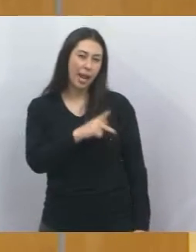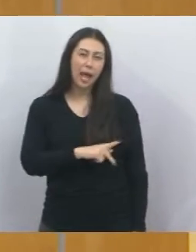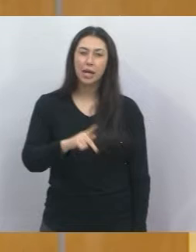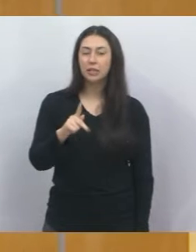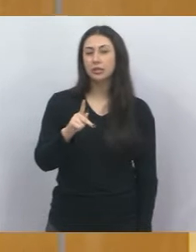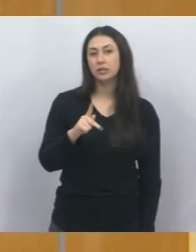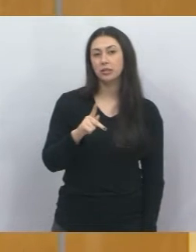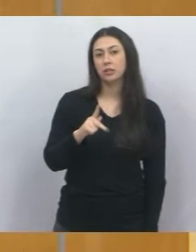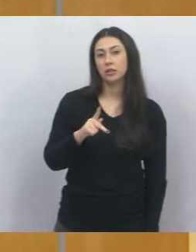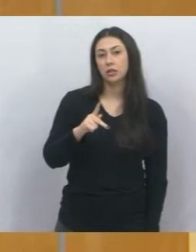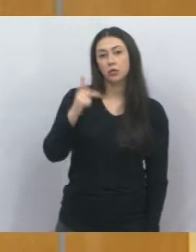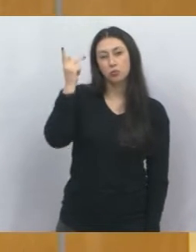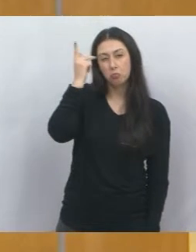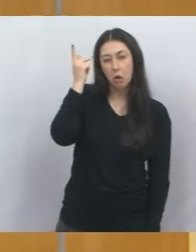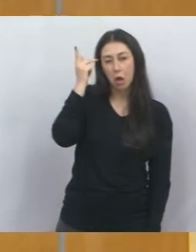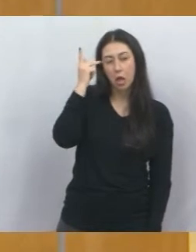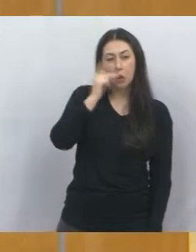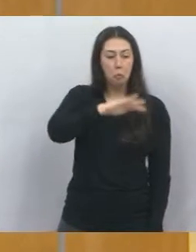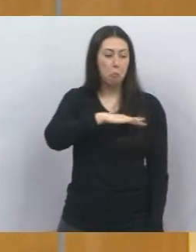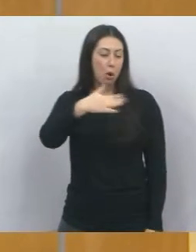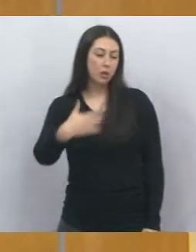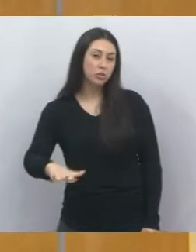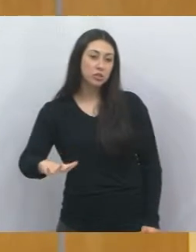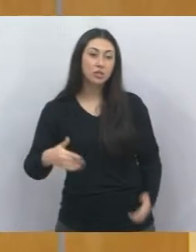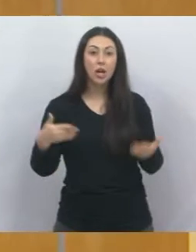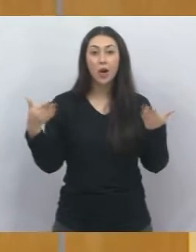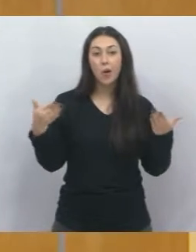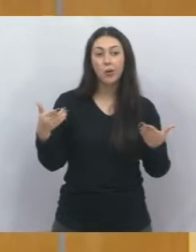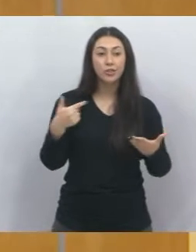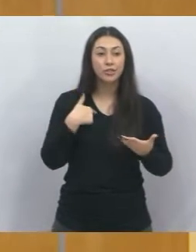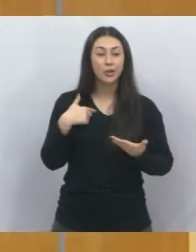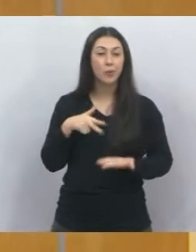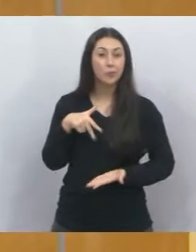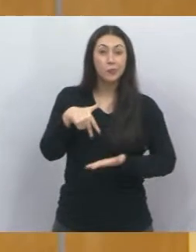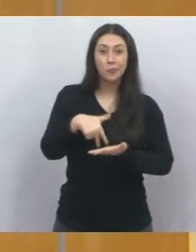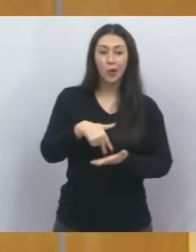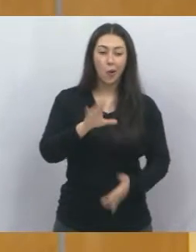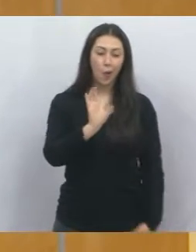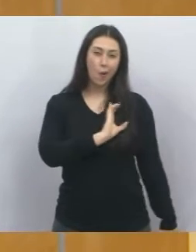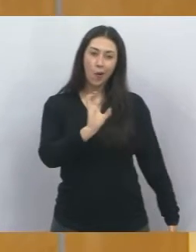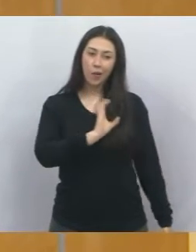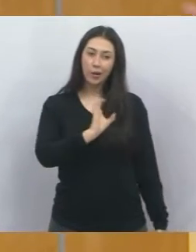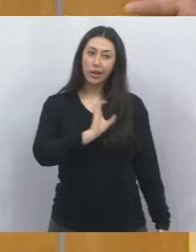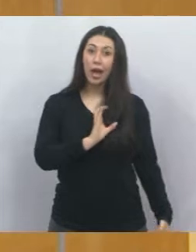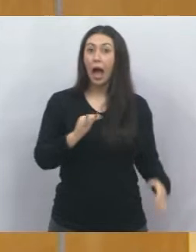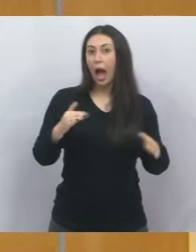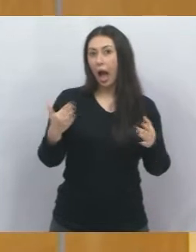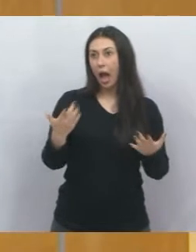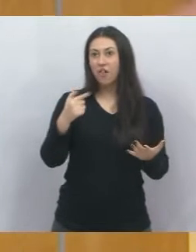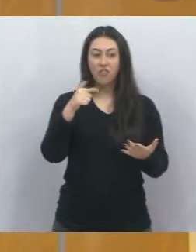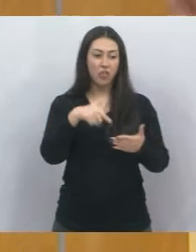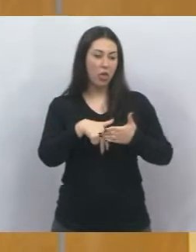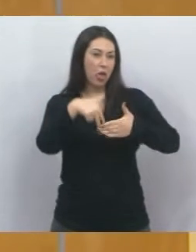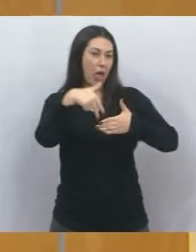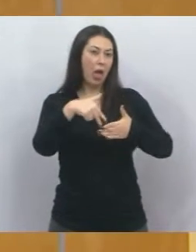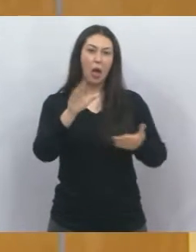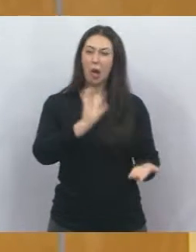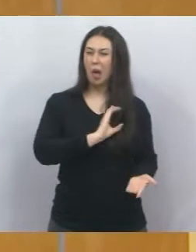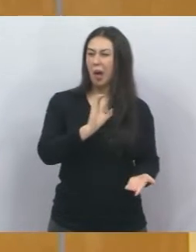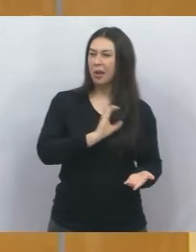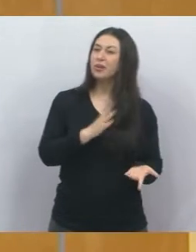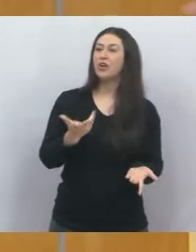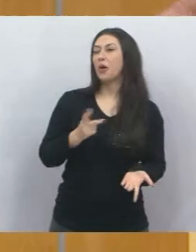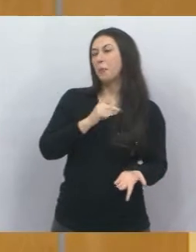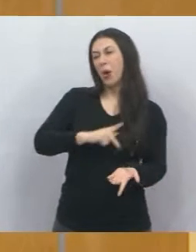Paulino, o Santista. Aí hoje eu vim na tribuna com a Camisa do Coríntia. Ah, mas você não vai na tribuna com Camisa do Coríntia, o